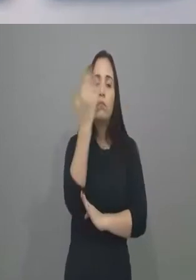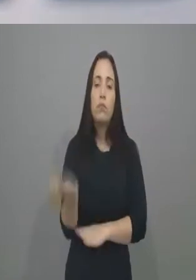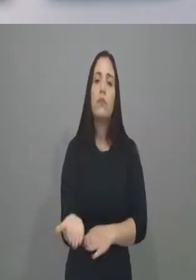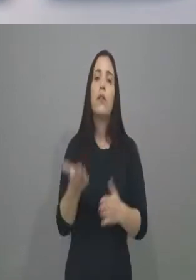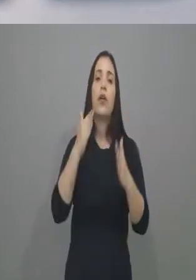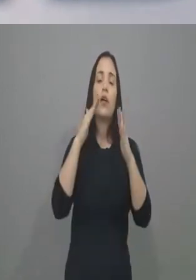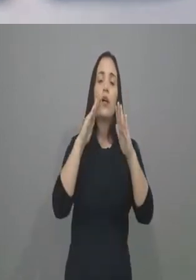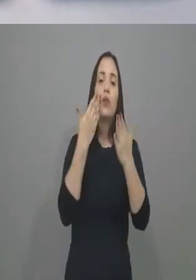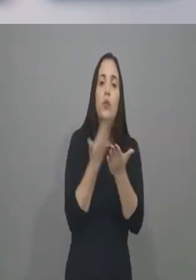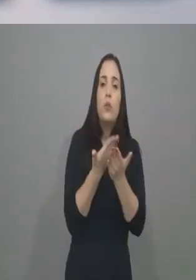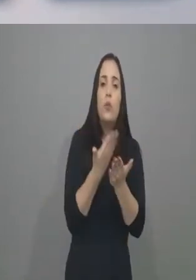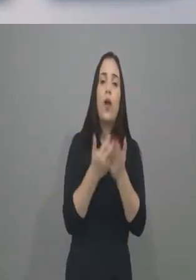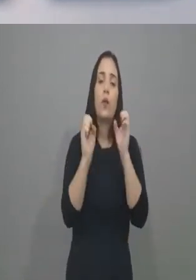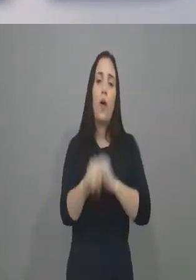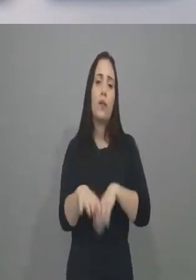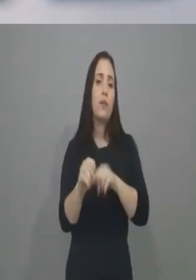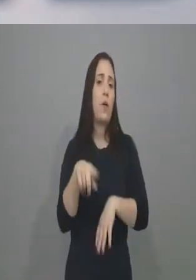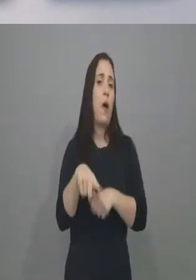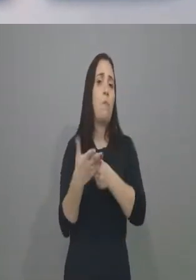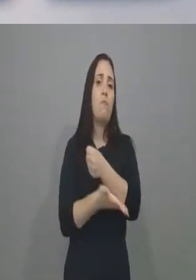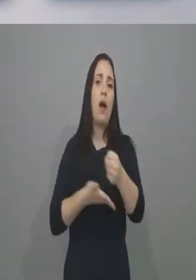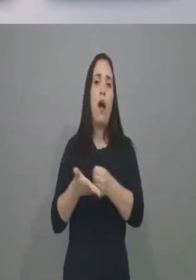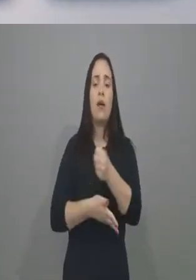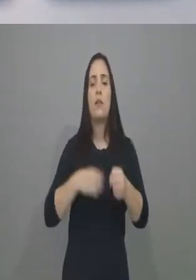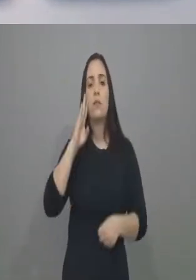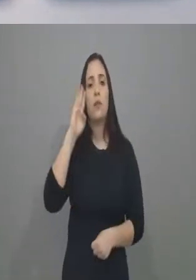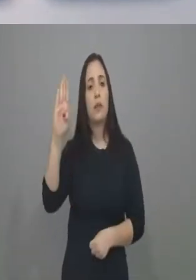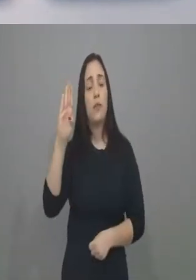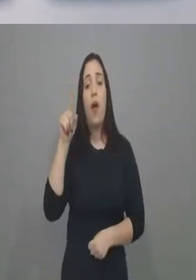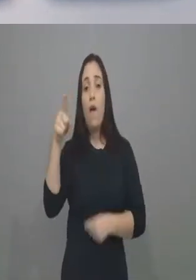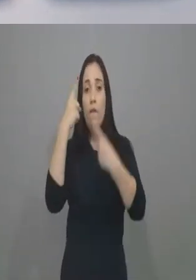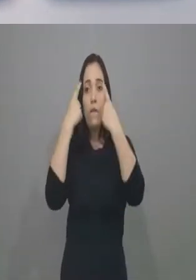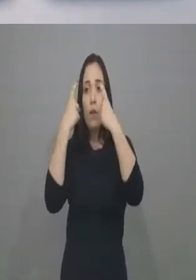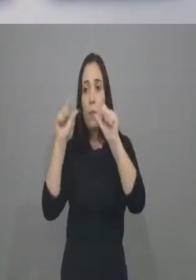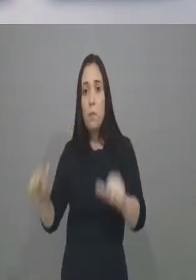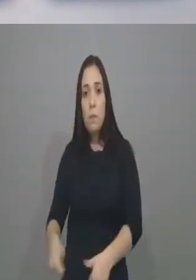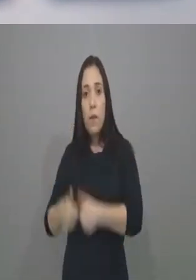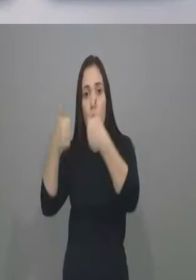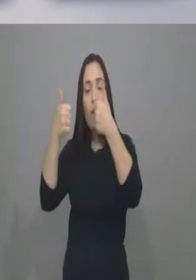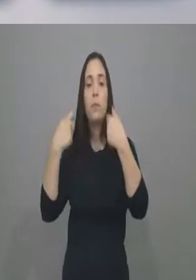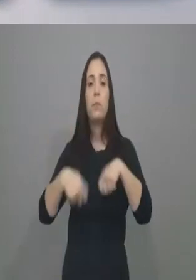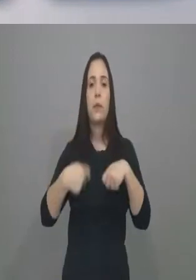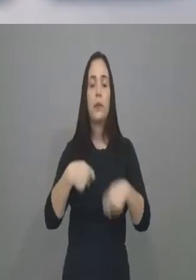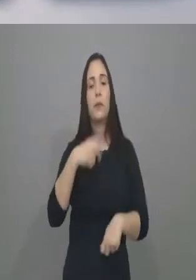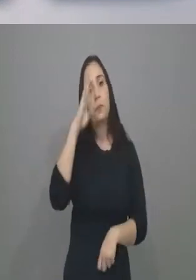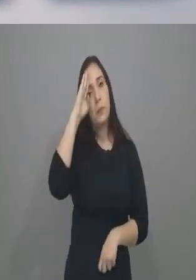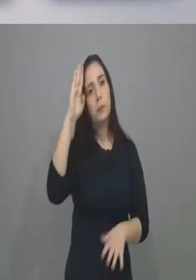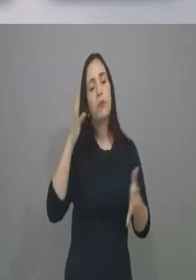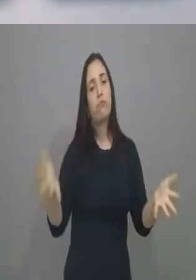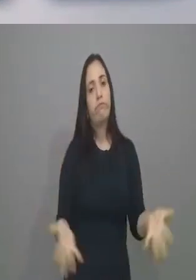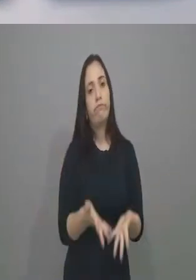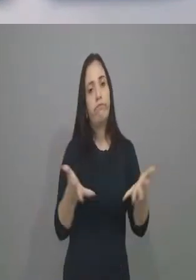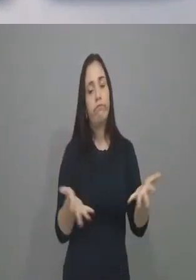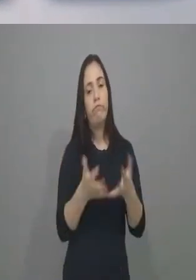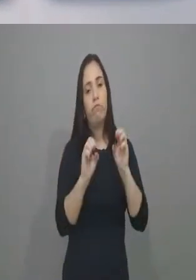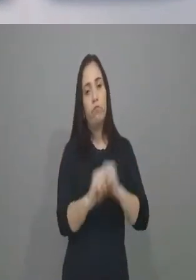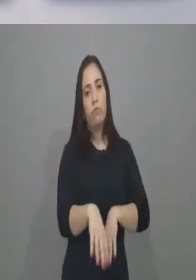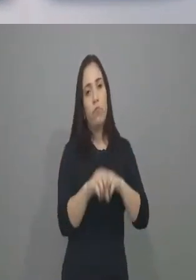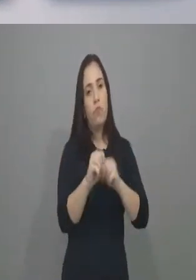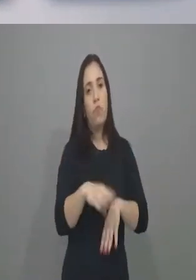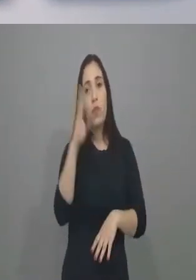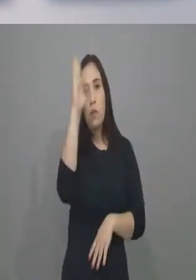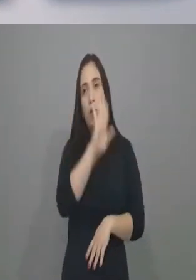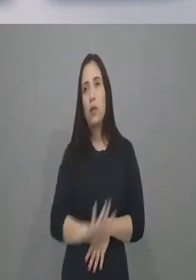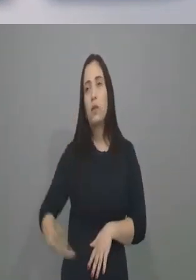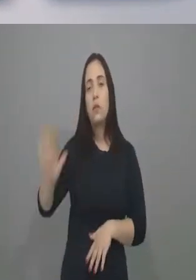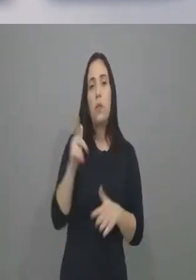o estudo, é a razão de tudo. Nós só vamos sair desse processo, dessa dificuldade que